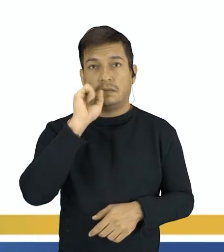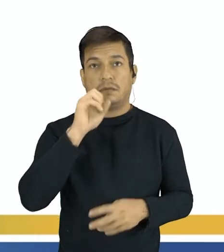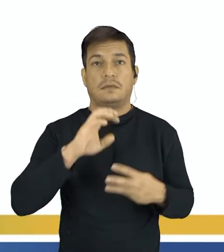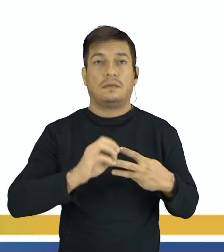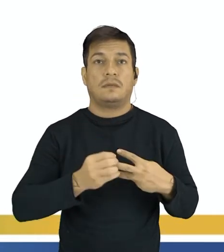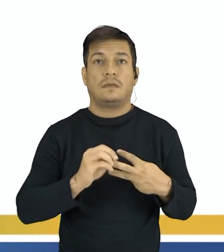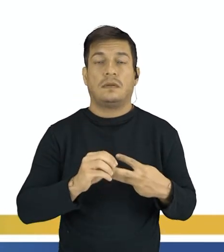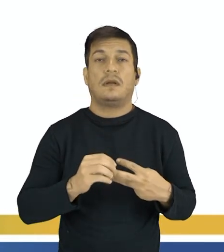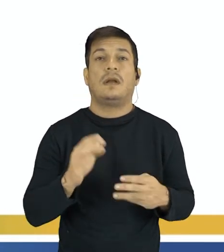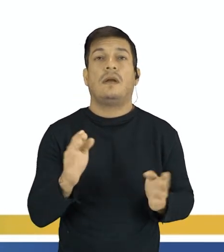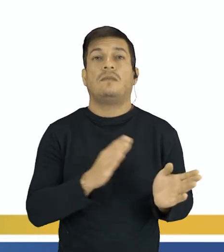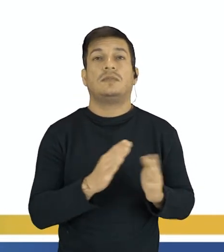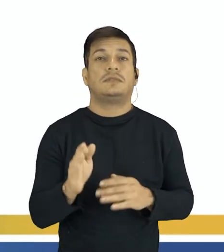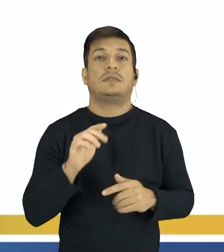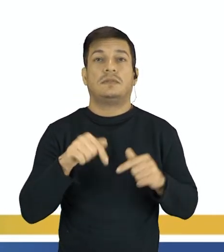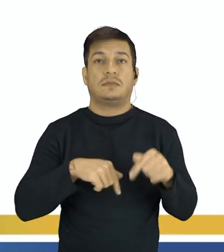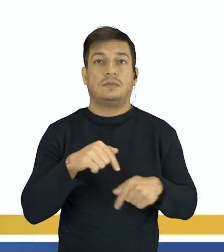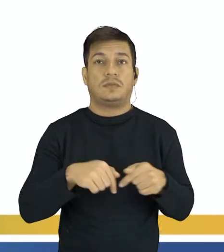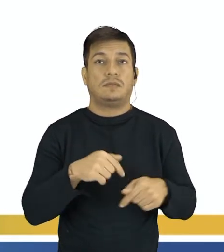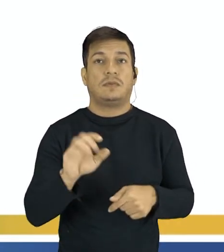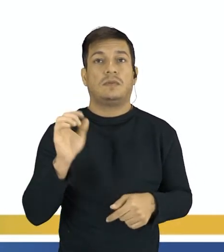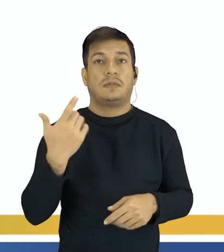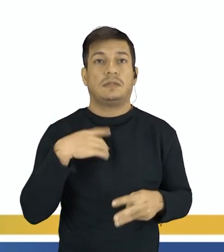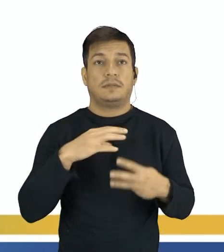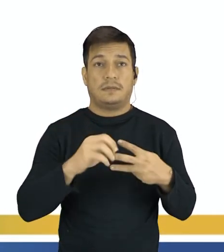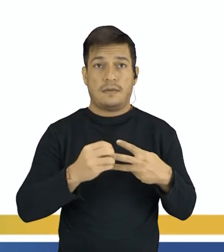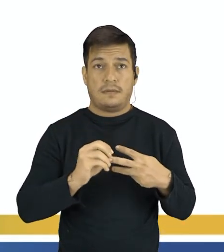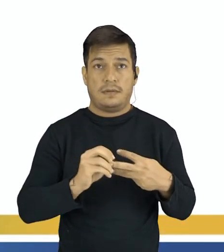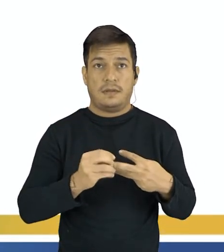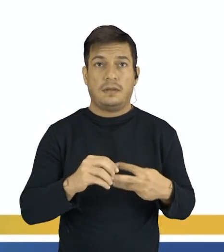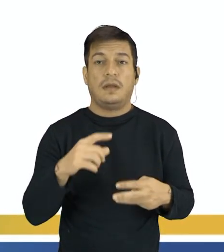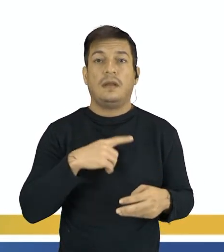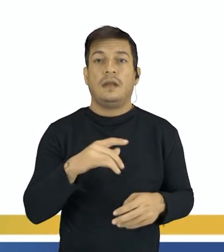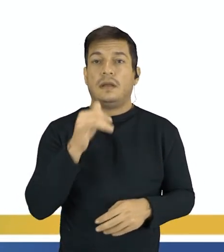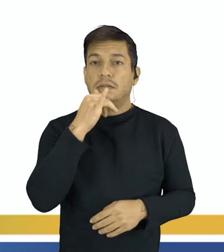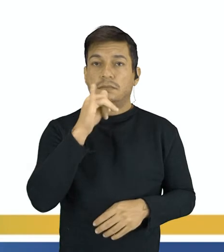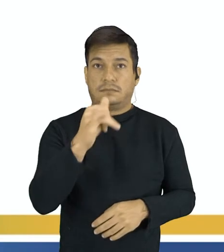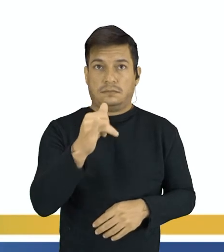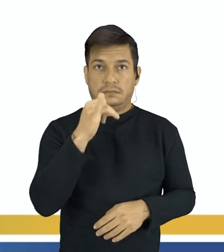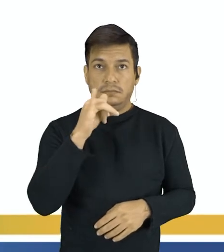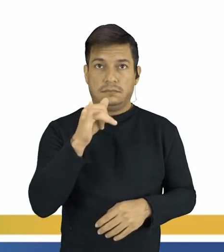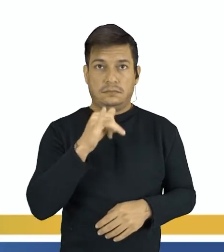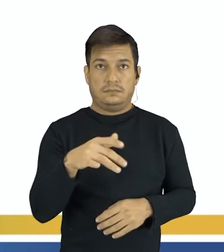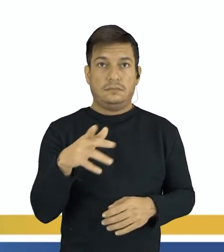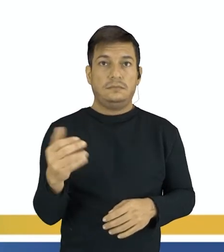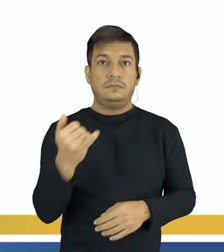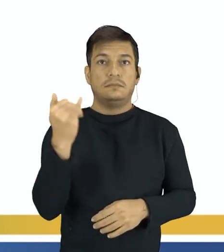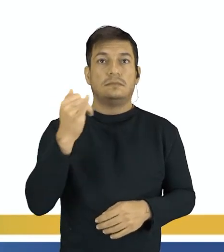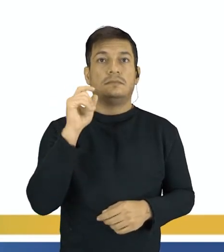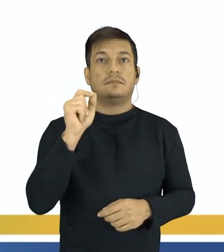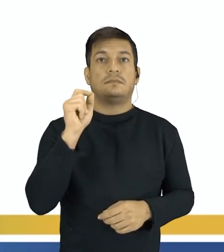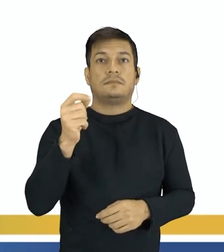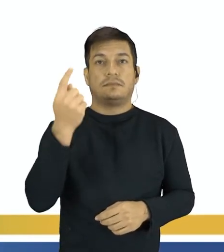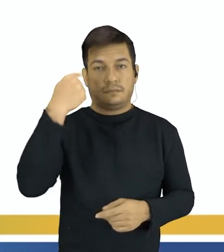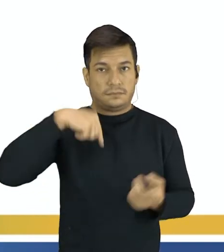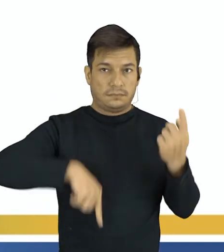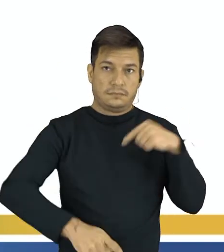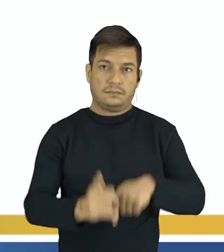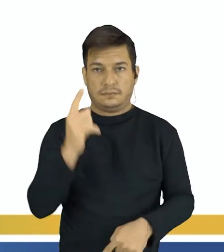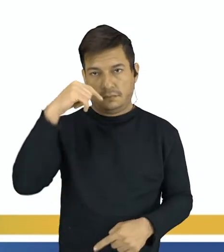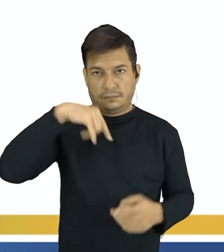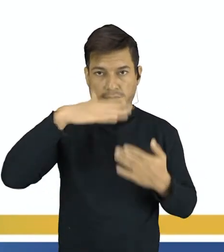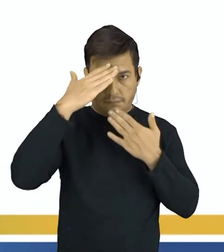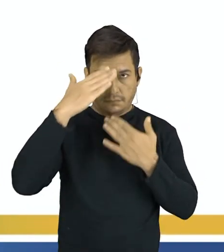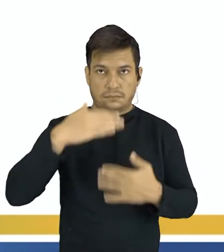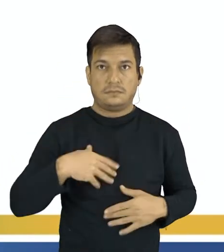respiração celular é o processo bioquímico que ocorre na célula para obtenção de energia, essencial para as funções vitais.